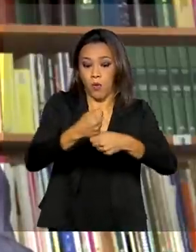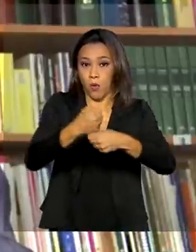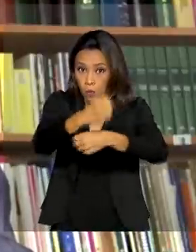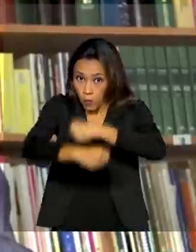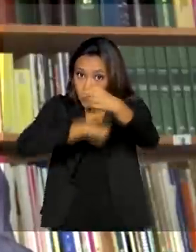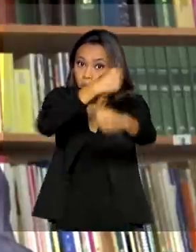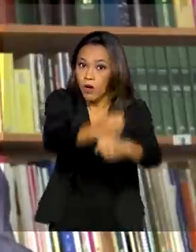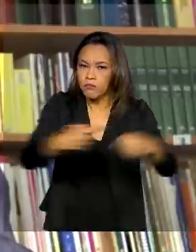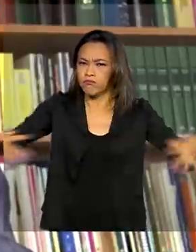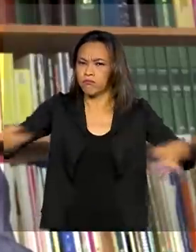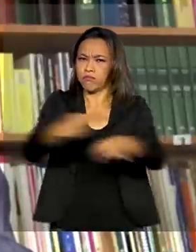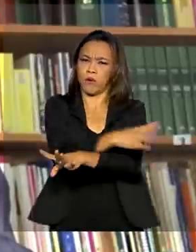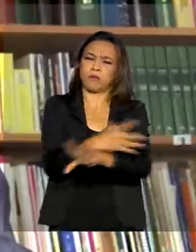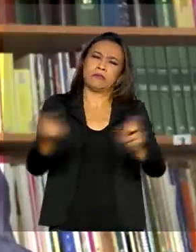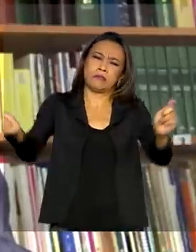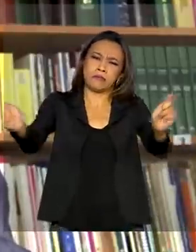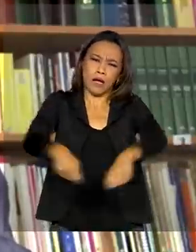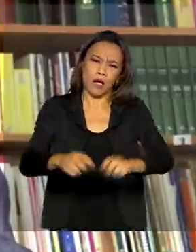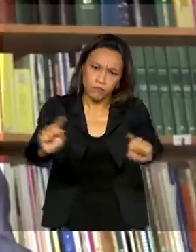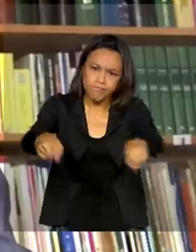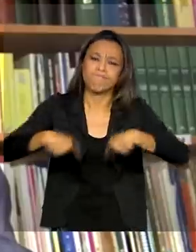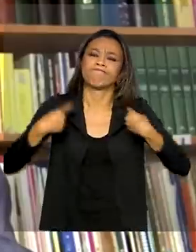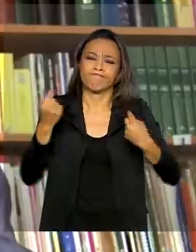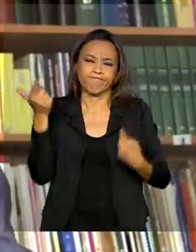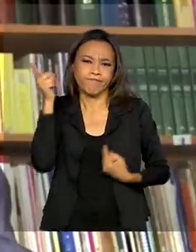estarão prontos, então, a enfrentar o desafio.